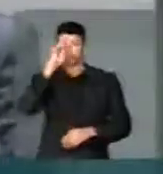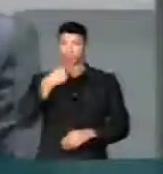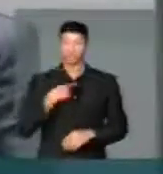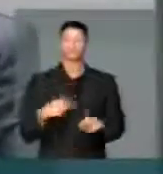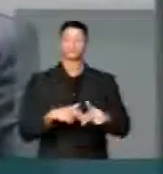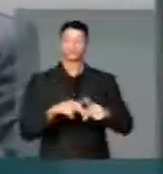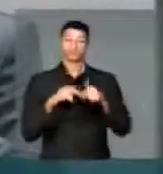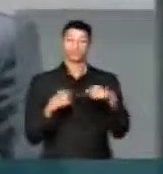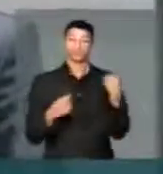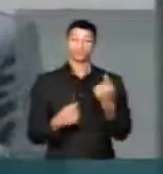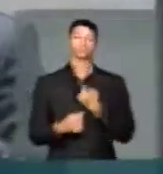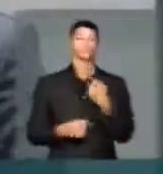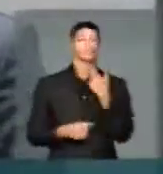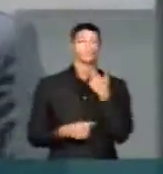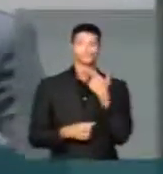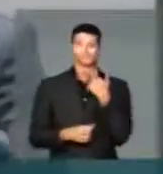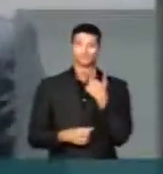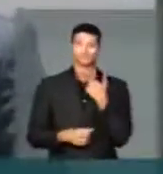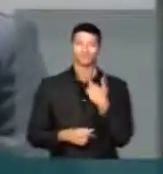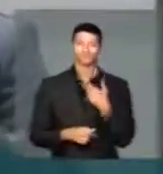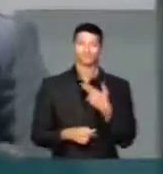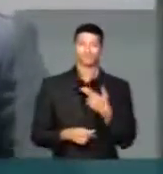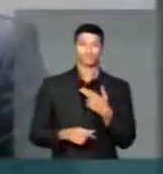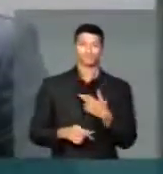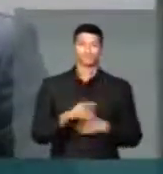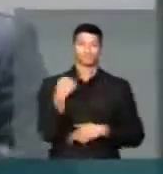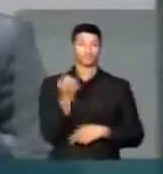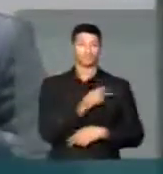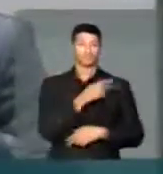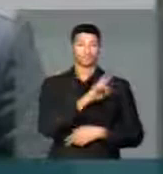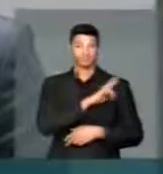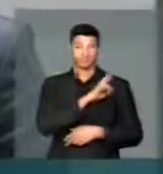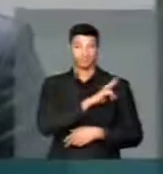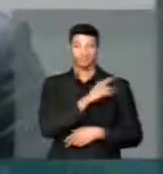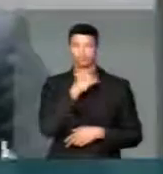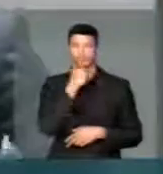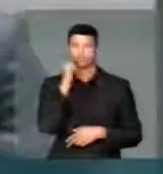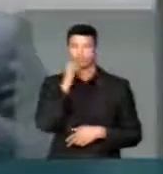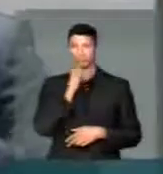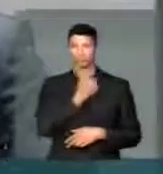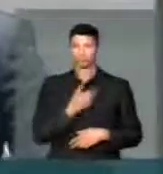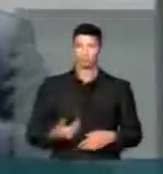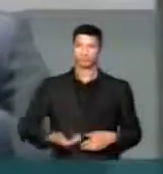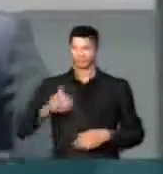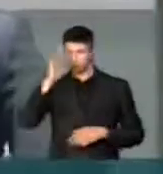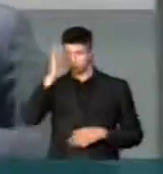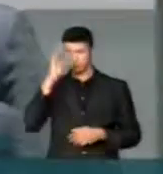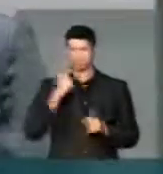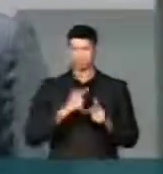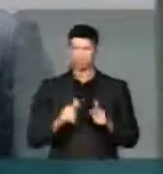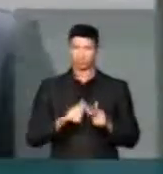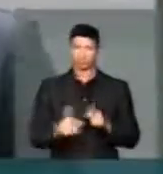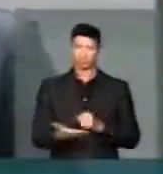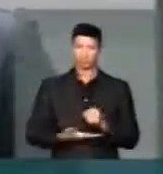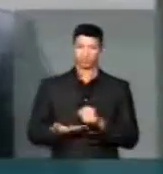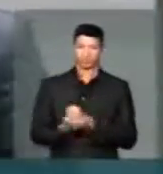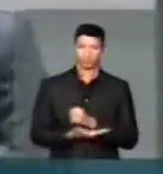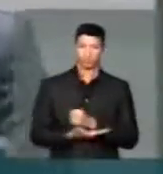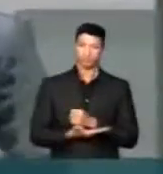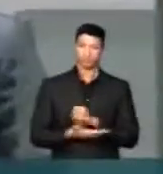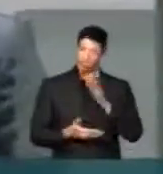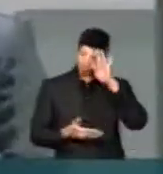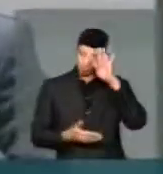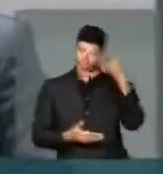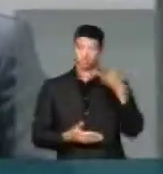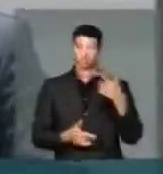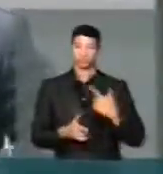Porém, nós não podemos nos furtar da responsabilidade de homens públicos de resolver esse problema na essência, de